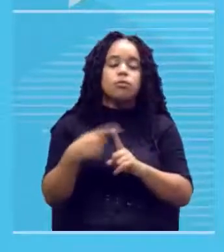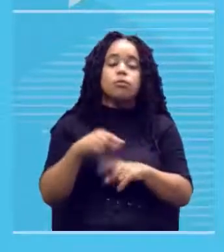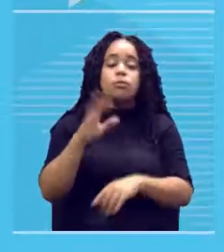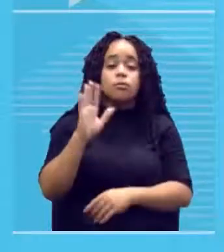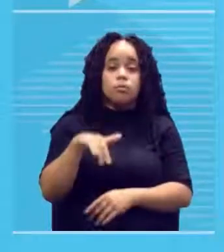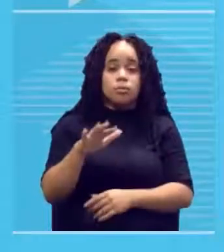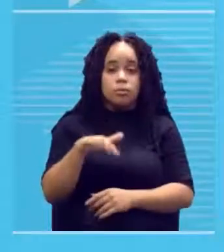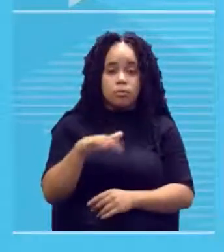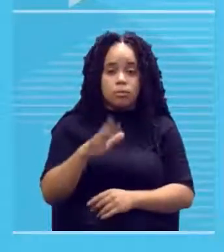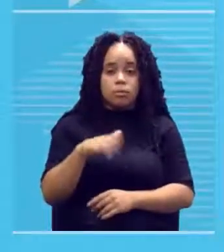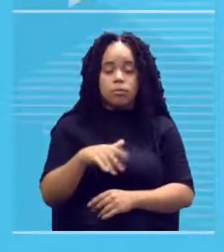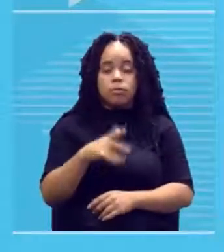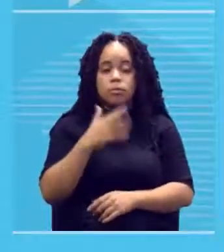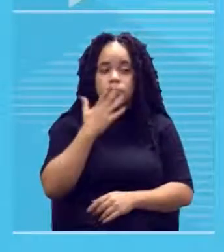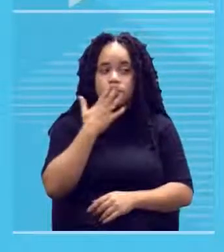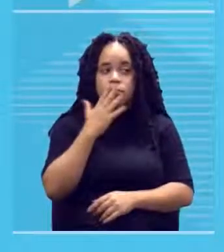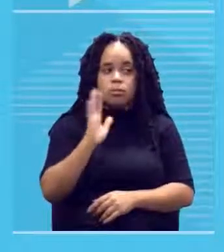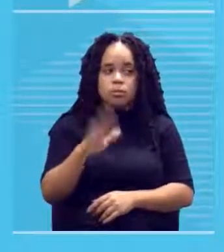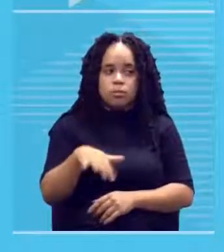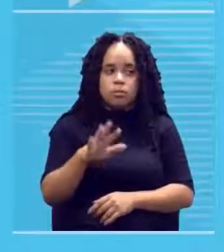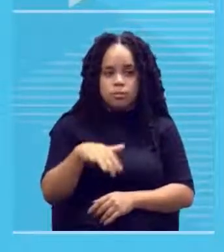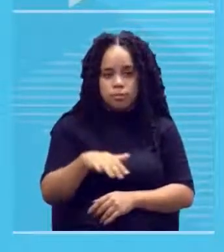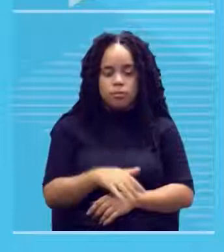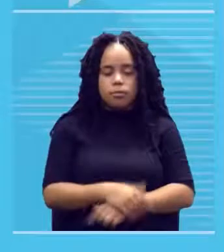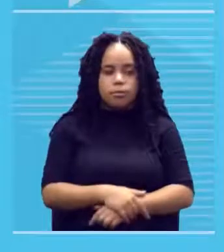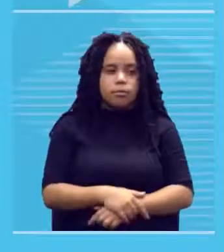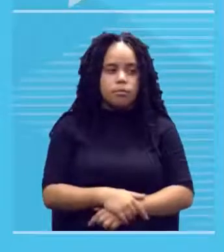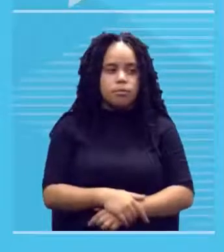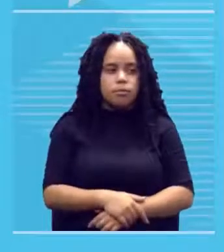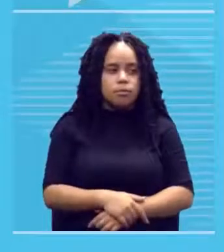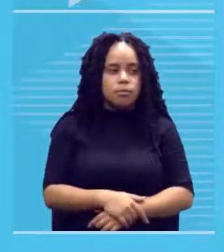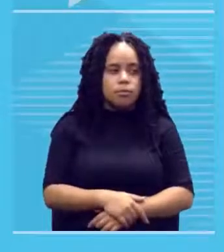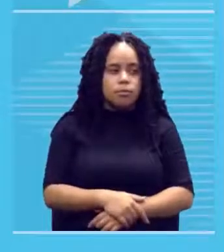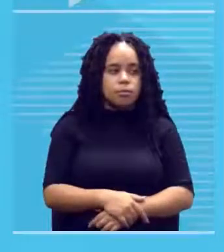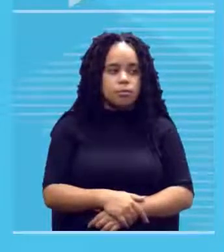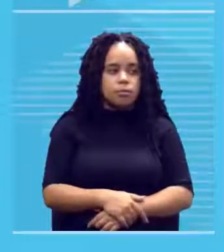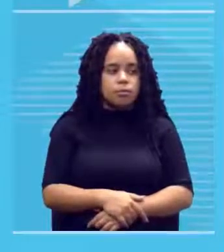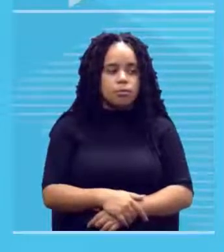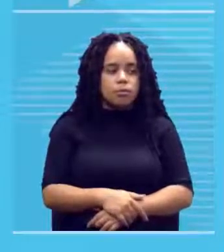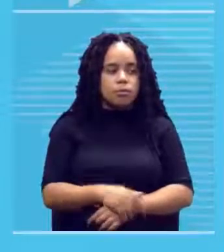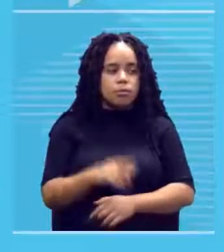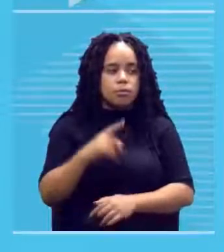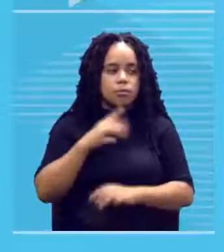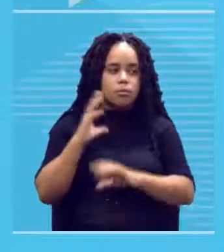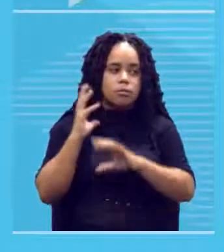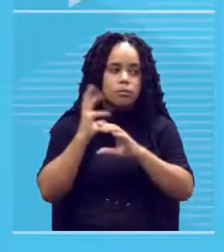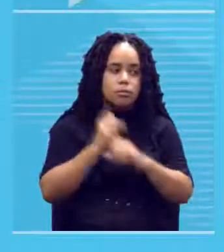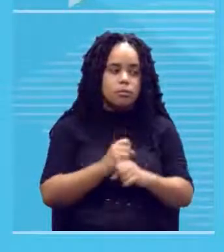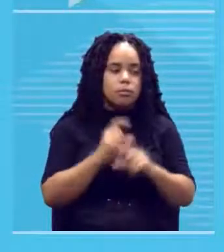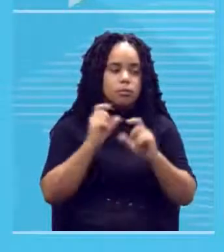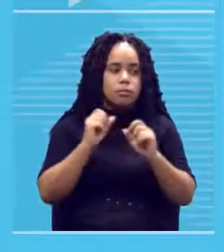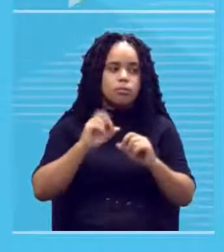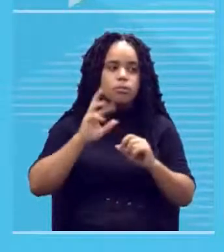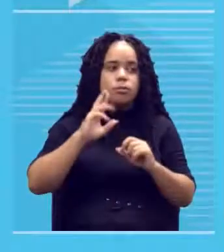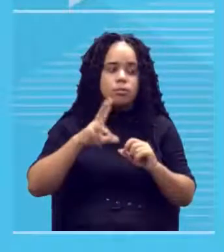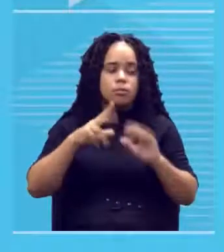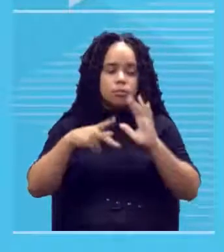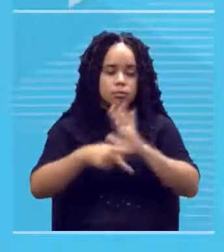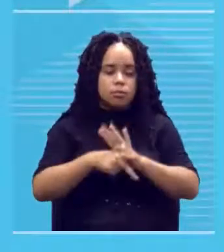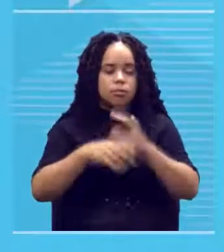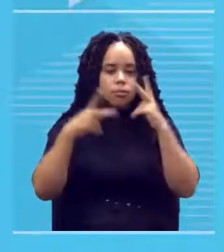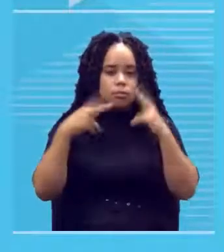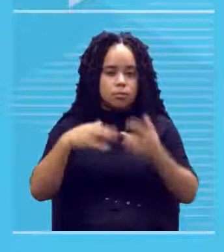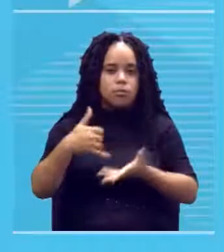pintar com tinta acrílica sai mais barato o resultado não é exatamente o da tinta óleo